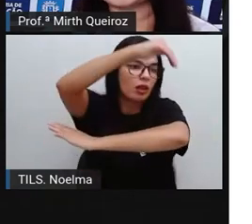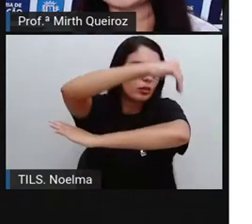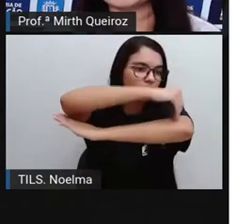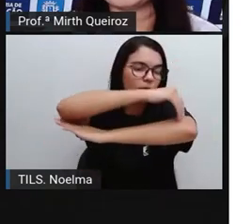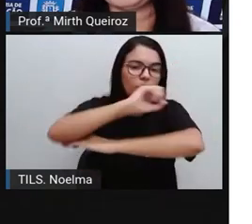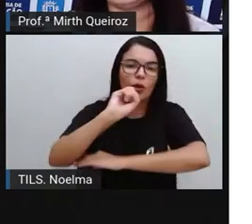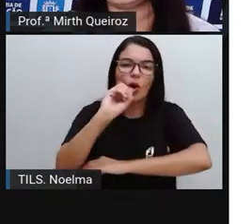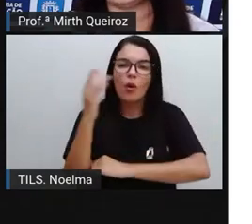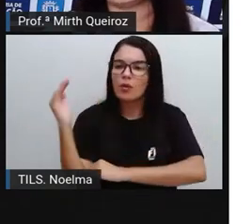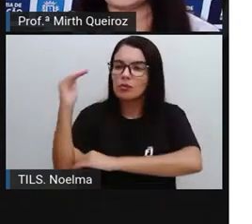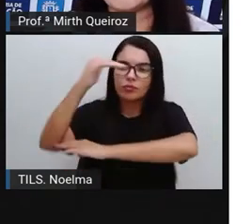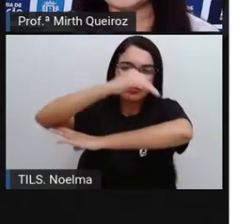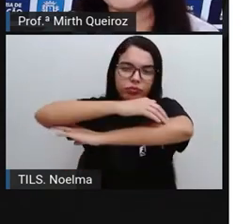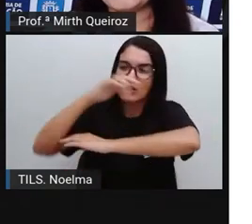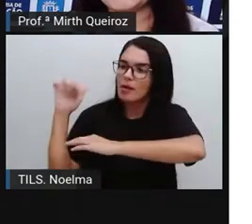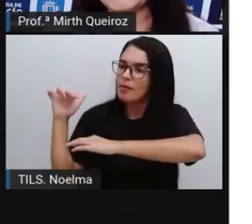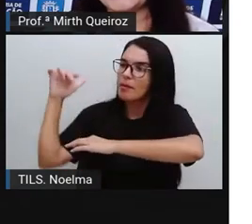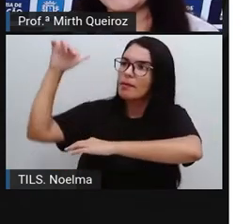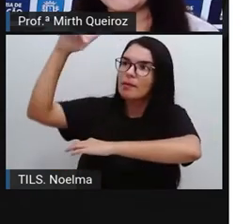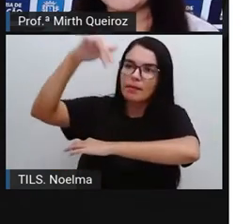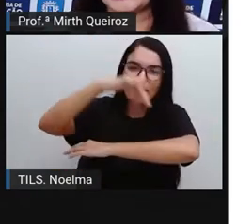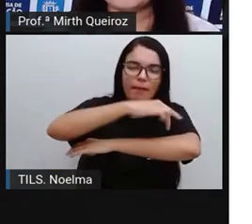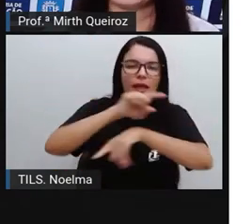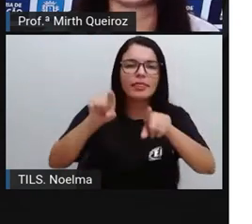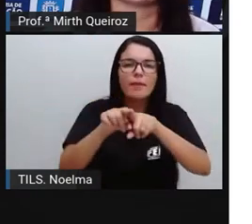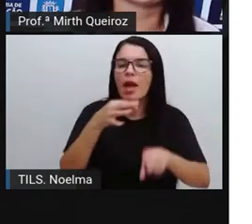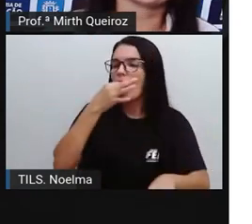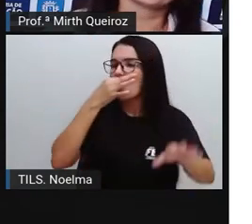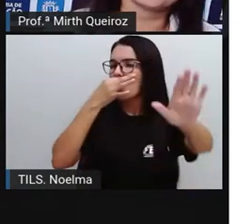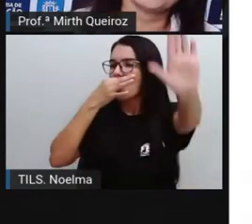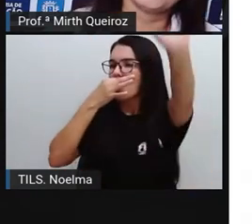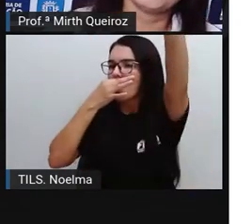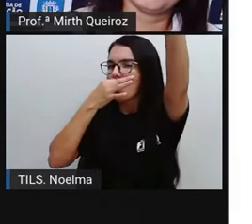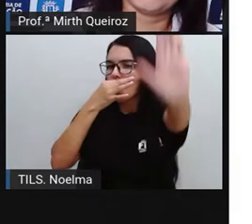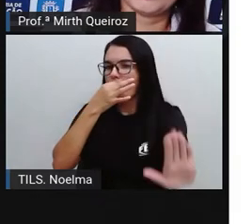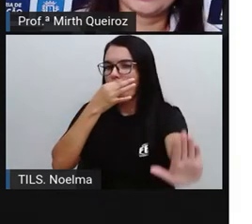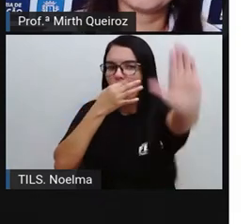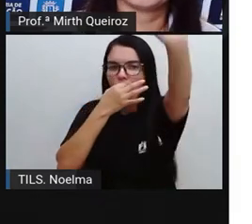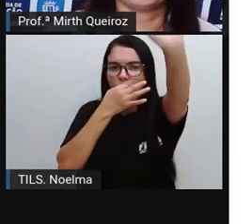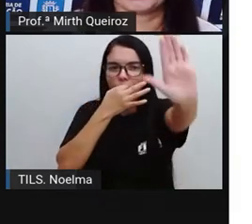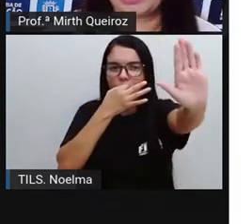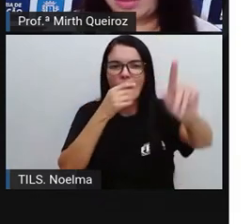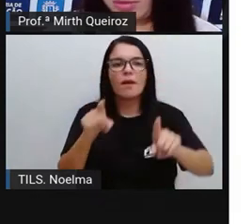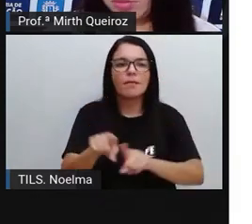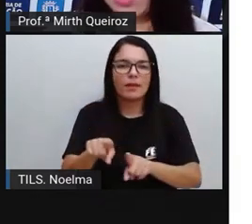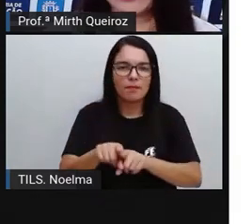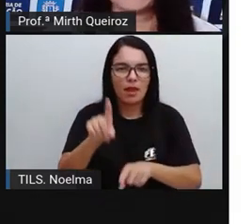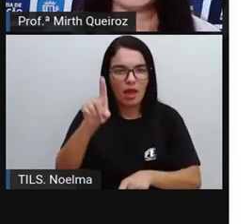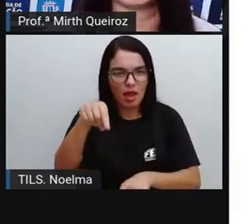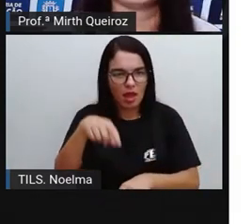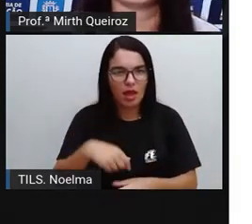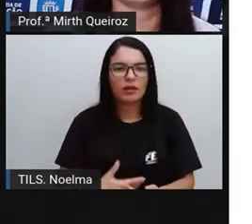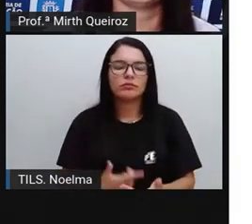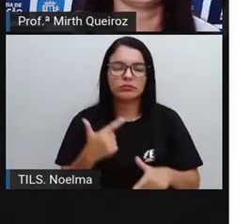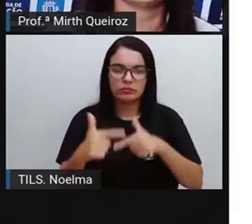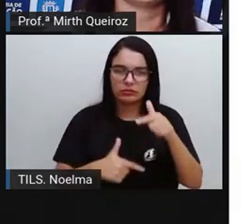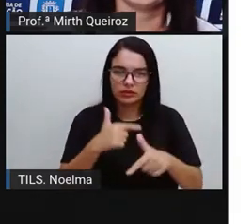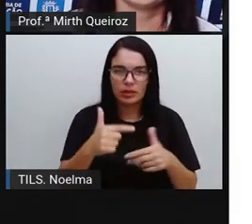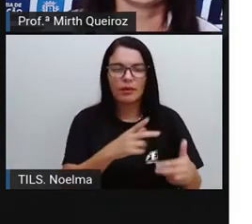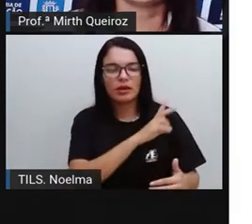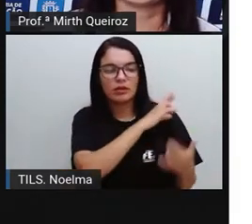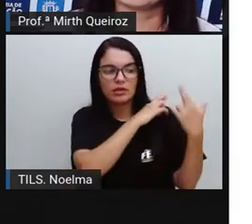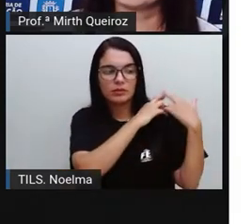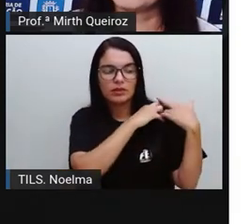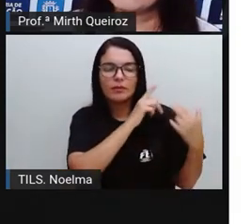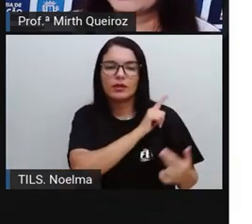presença ali dos guardas de trânsito, né? É também um serviço público